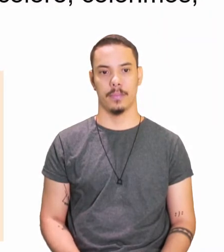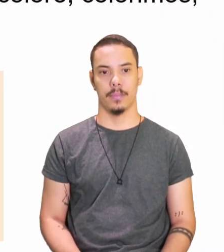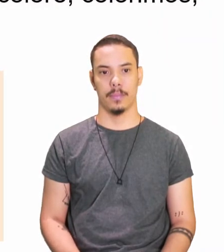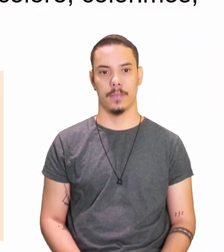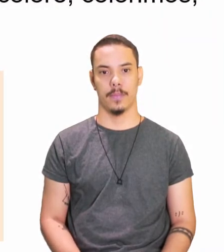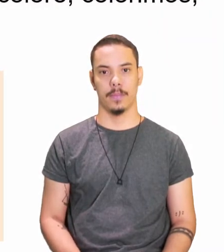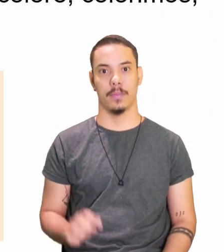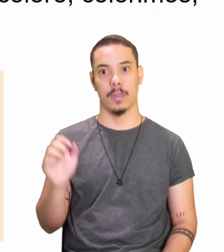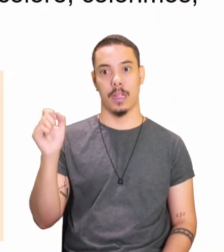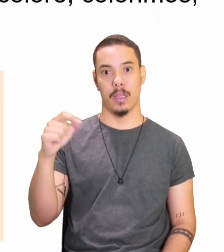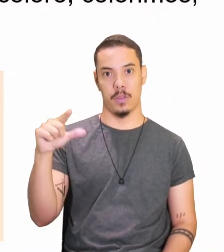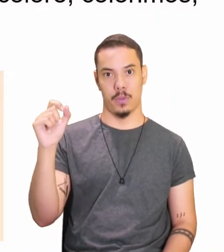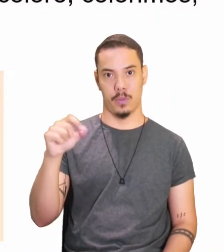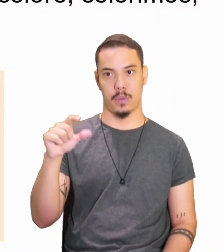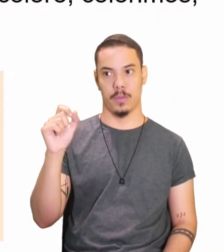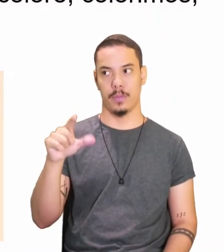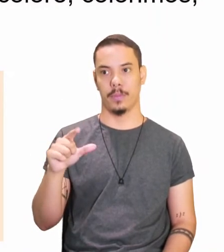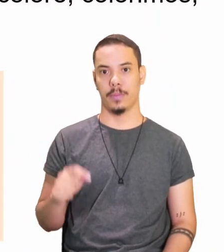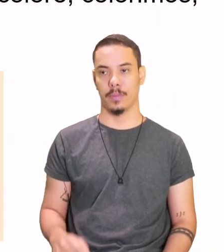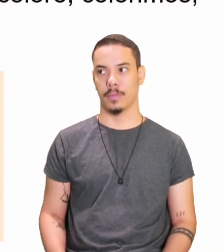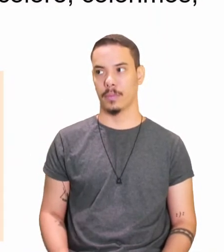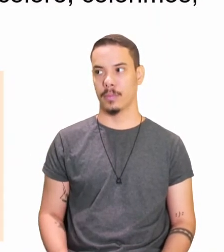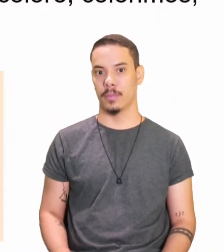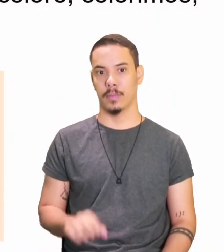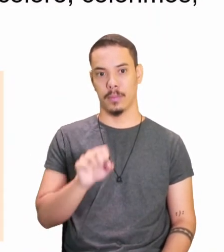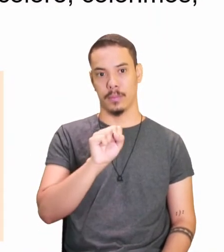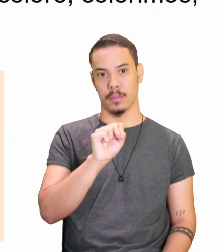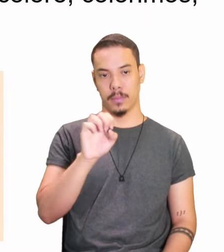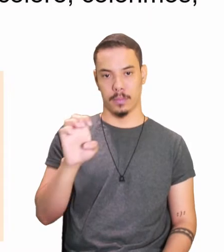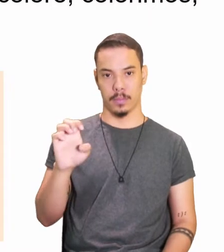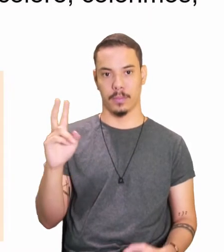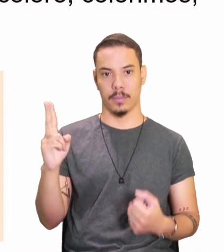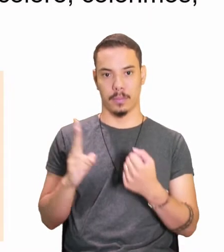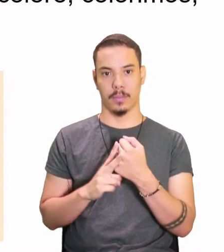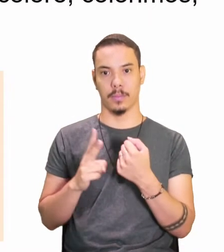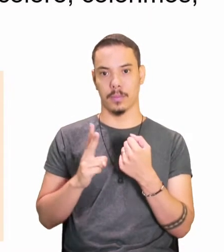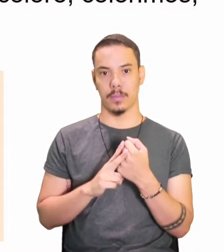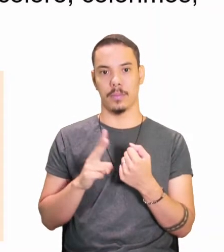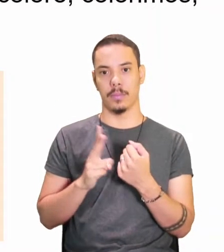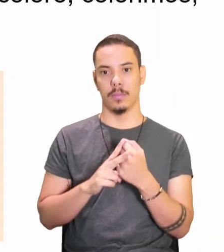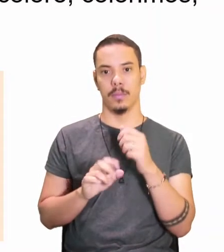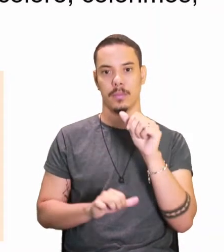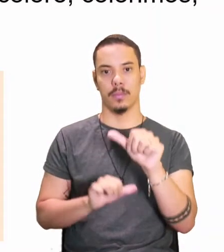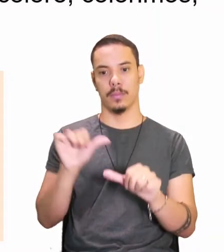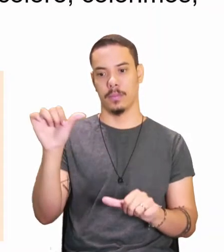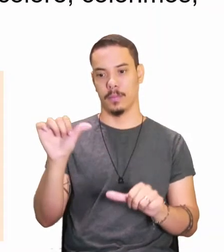caneta, então, vamos lá, se um verbo for irregular,